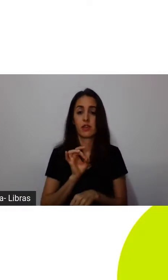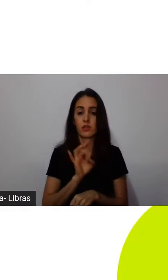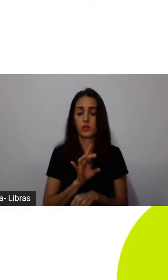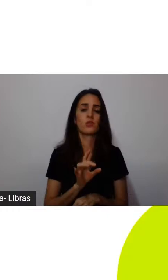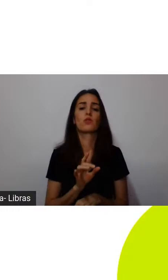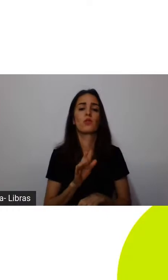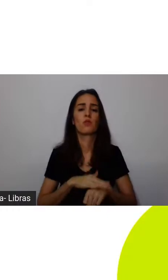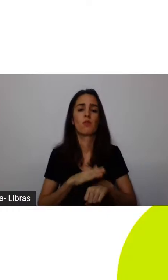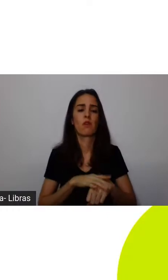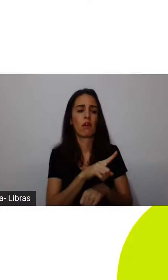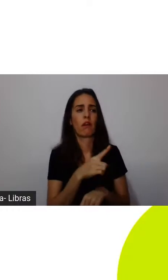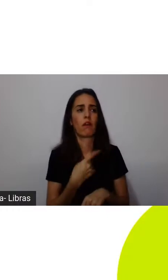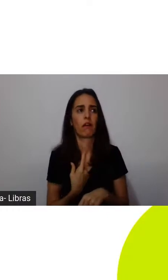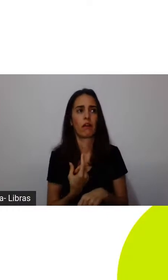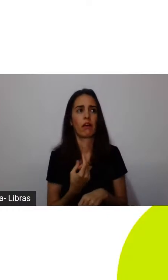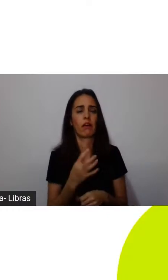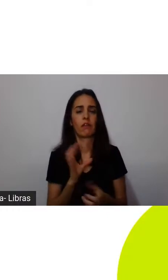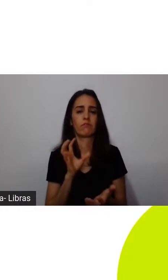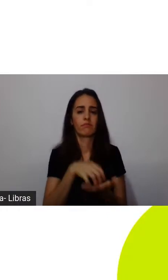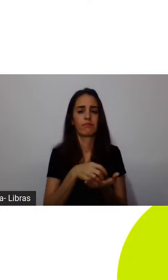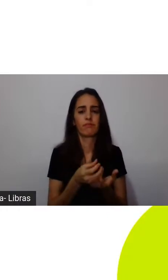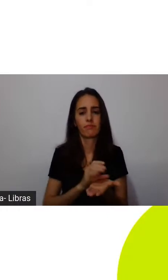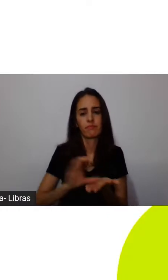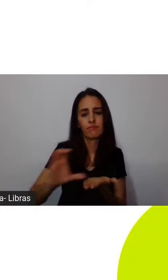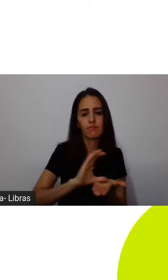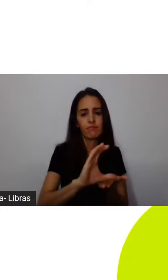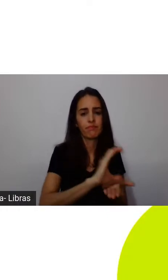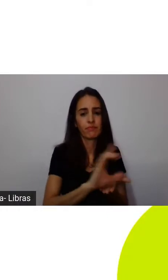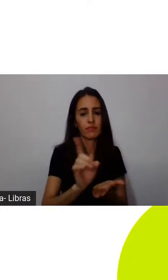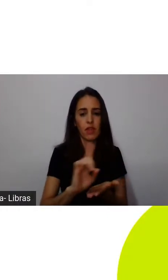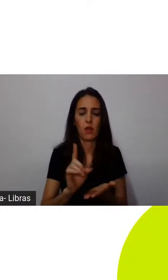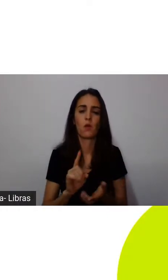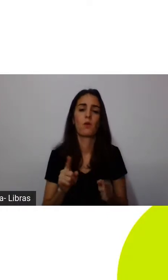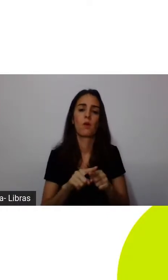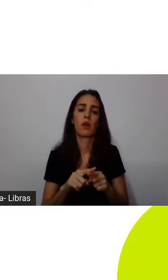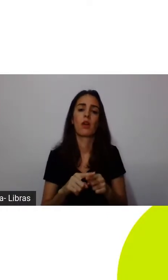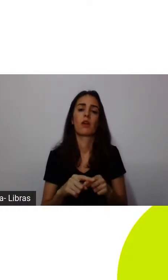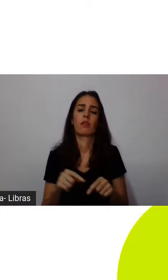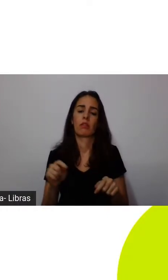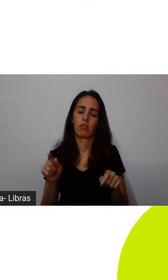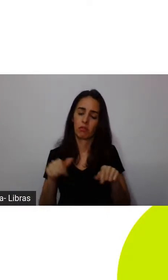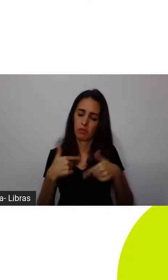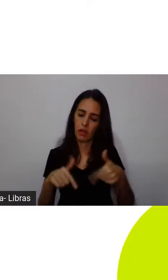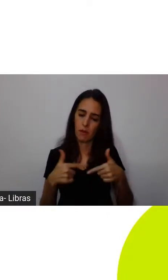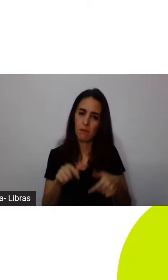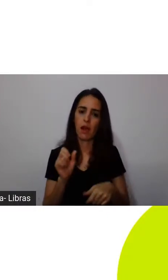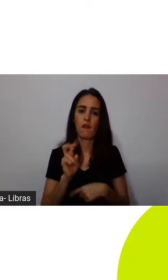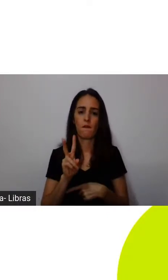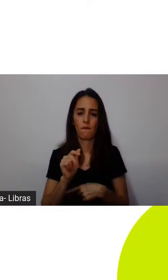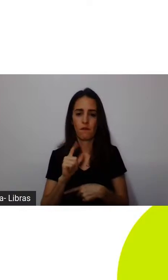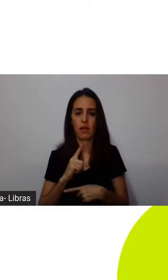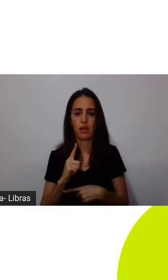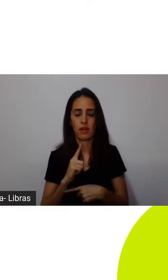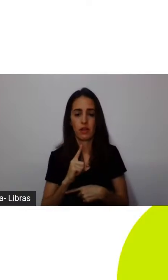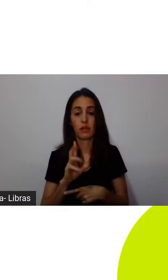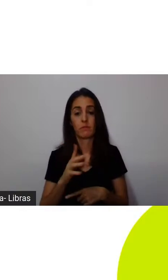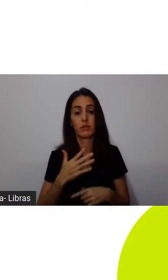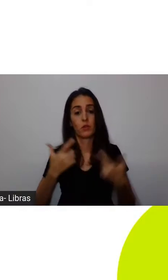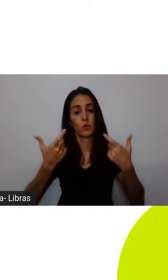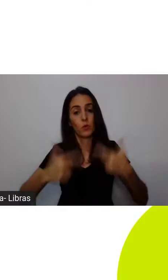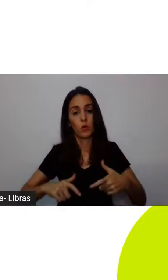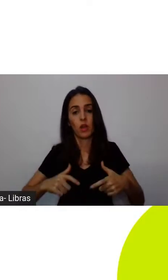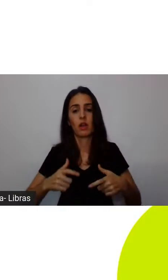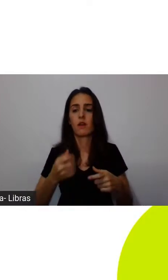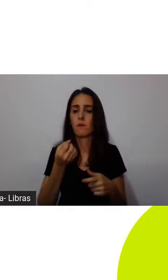geradores de lucro, mas também de empregos, mas também de bem-estar social e bem